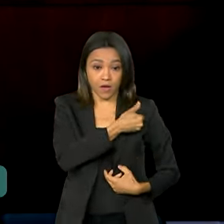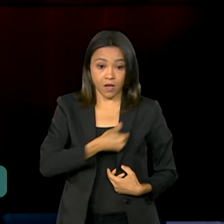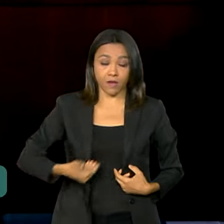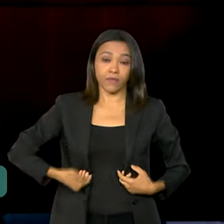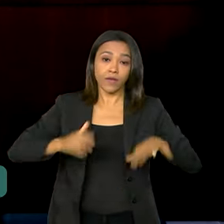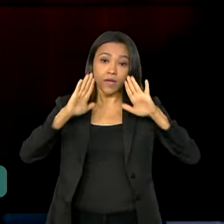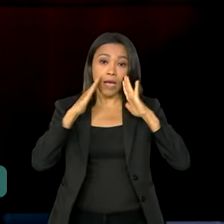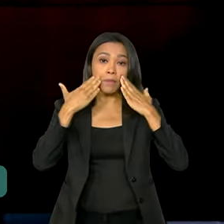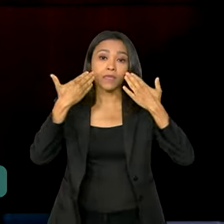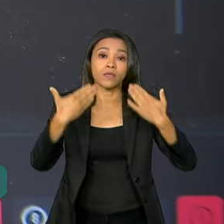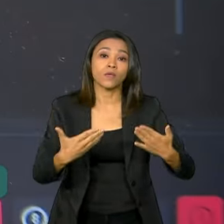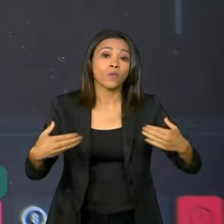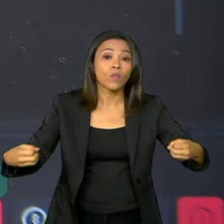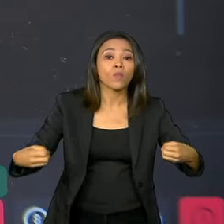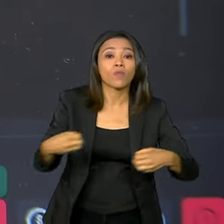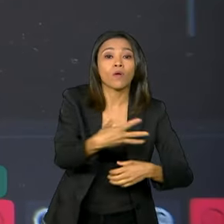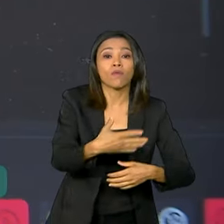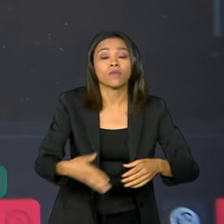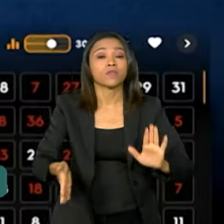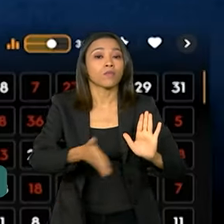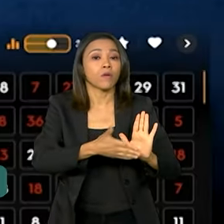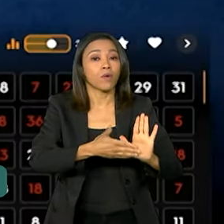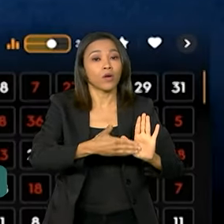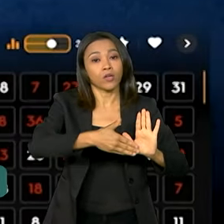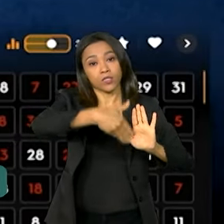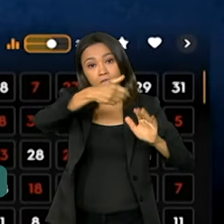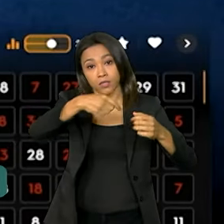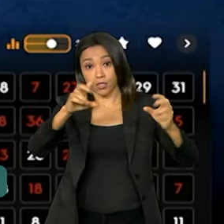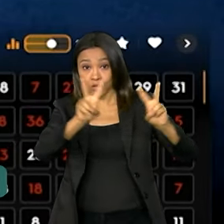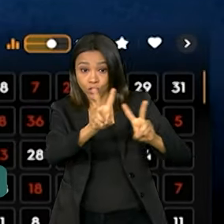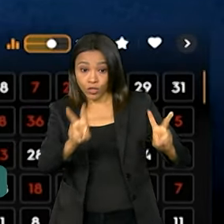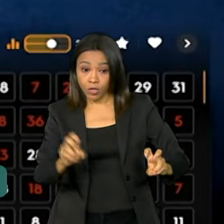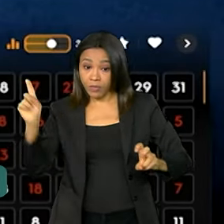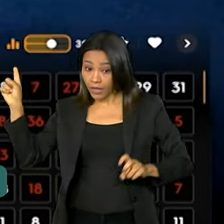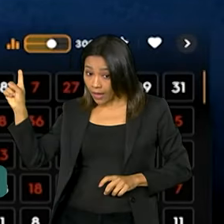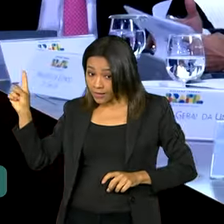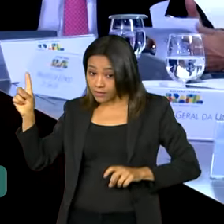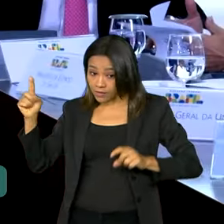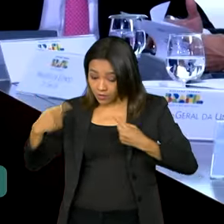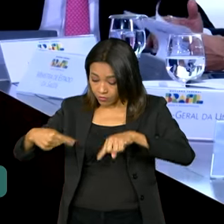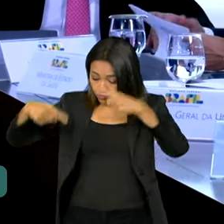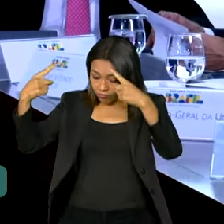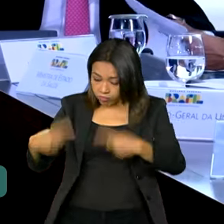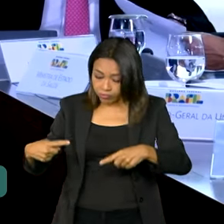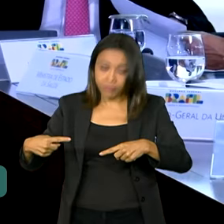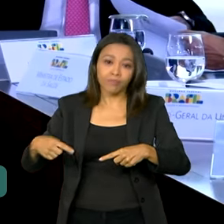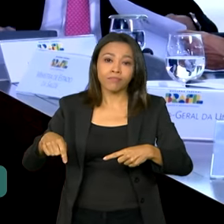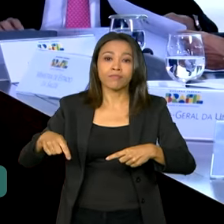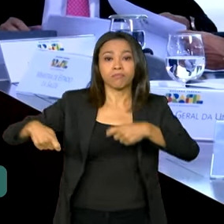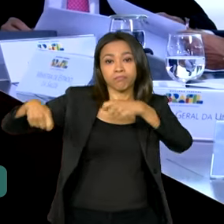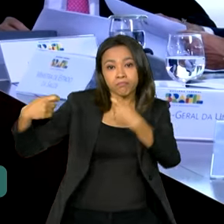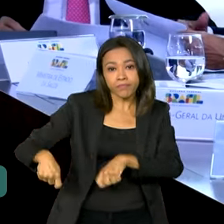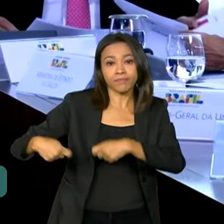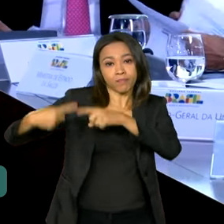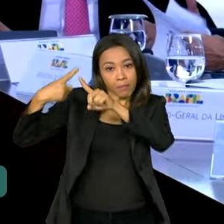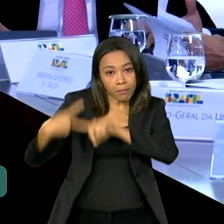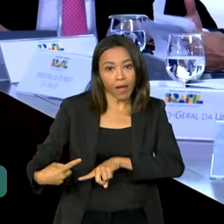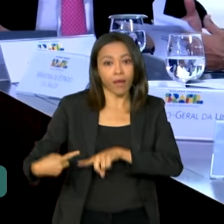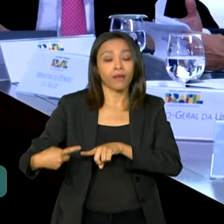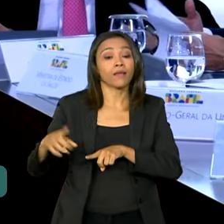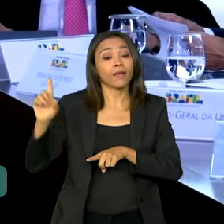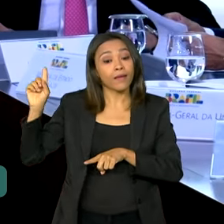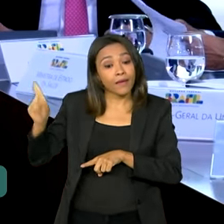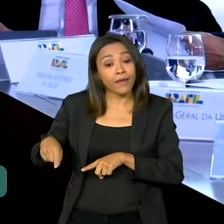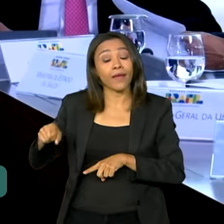novas iniciativas para enfrentar o problema das apostas online, que para o presidente Lula virou uma questão